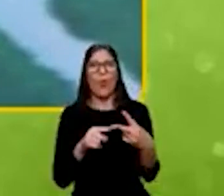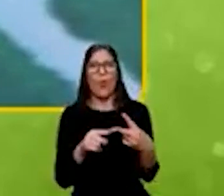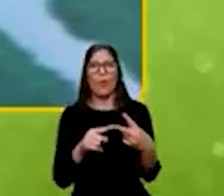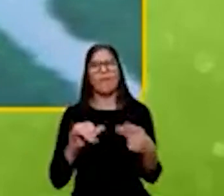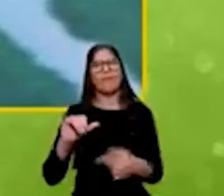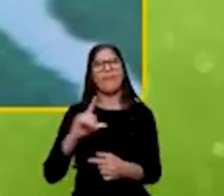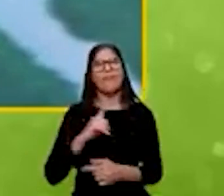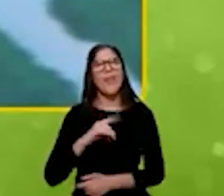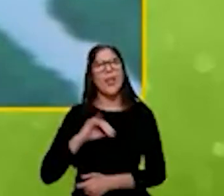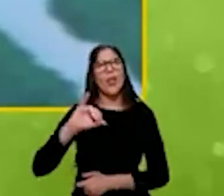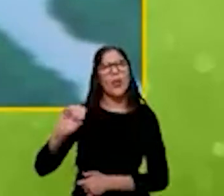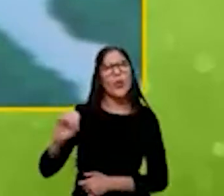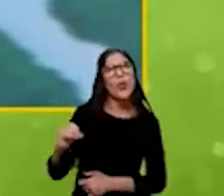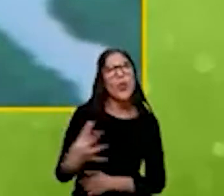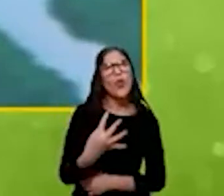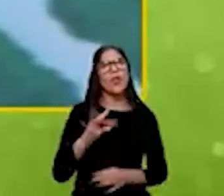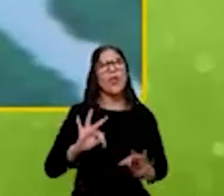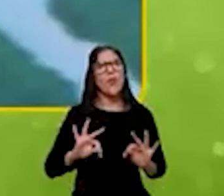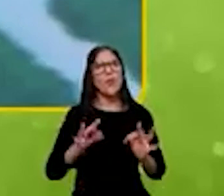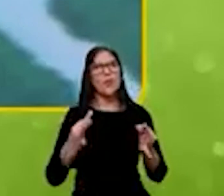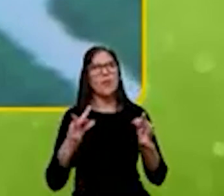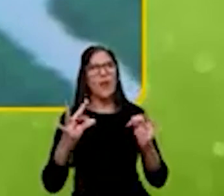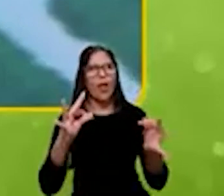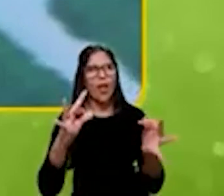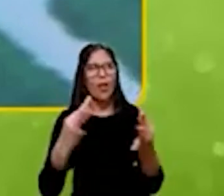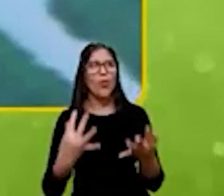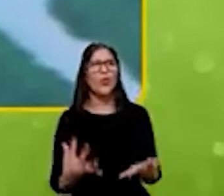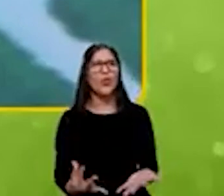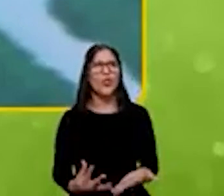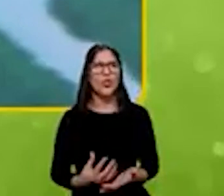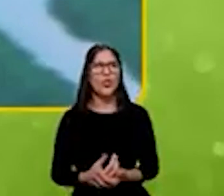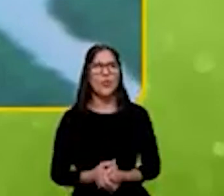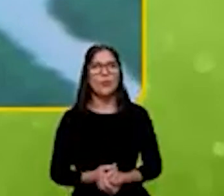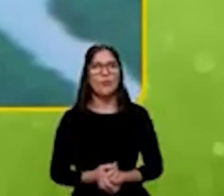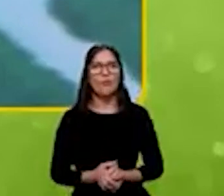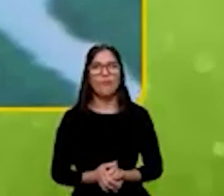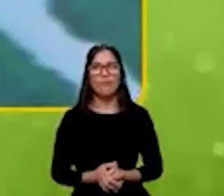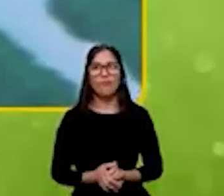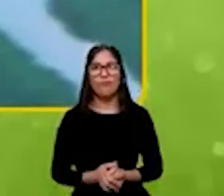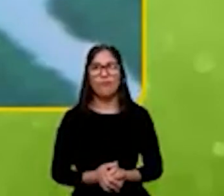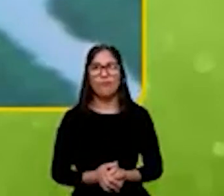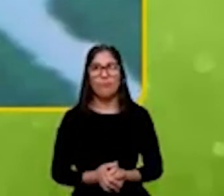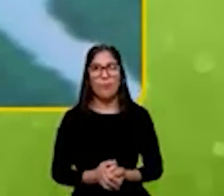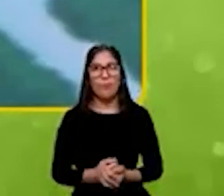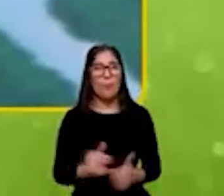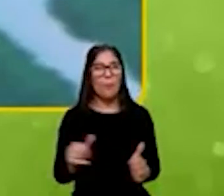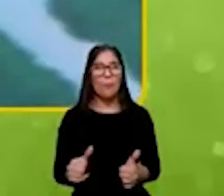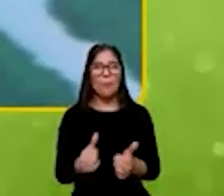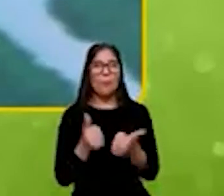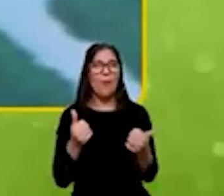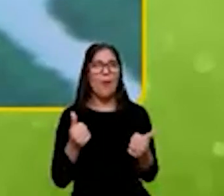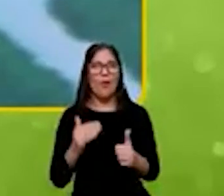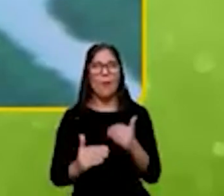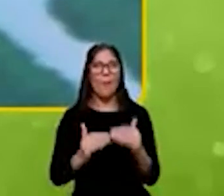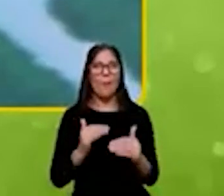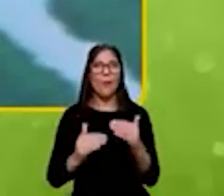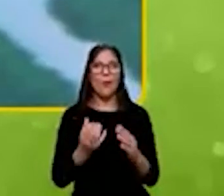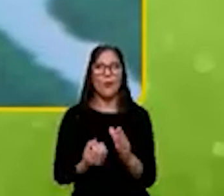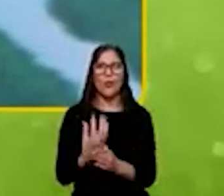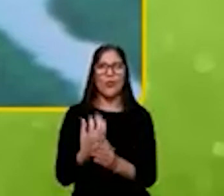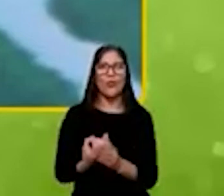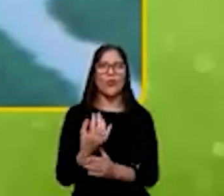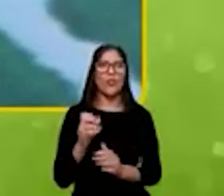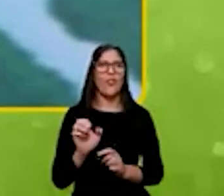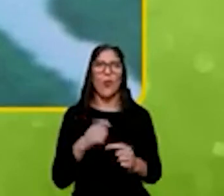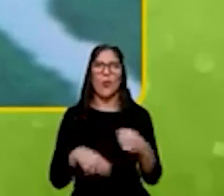tecnologias disruptivas a gente está melhorando definitivamente a questão da produtividade da economia brasileira que é fundamental